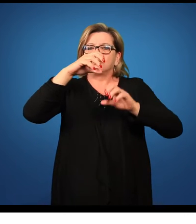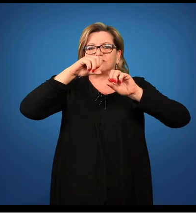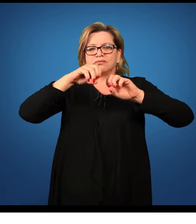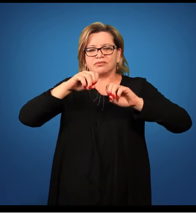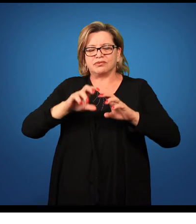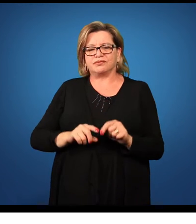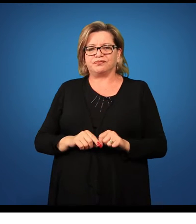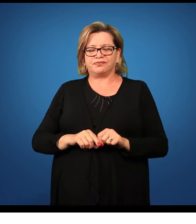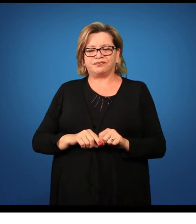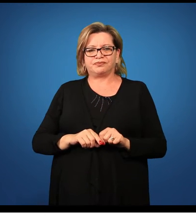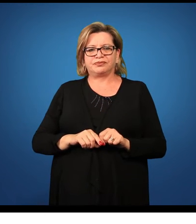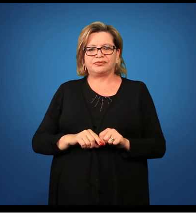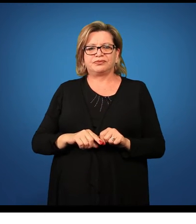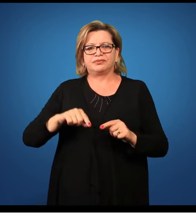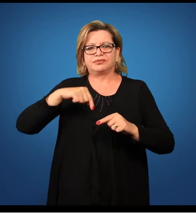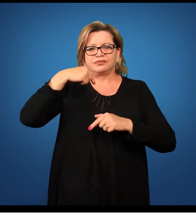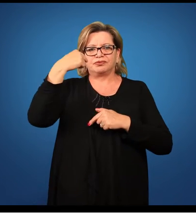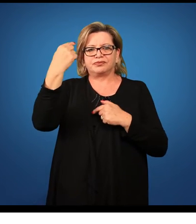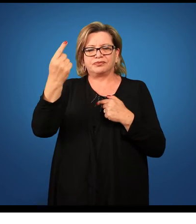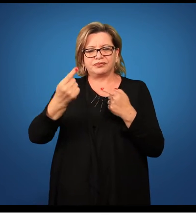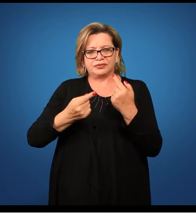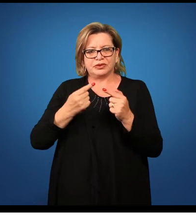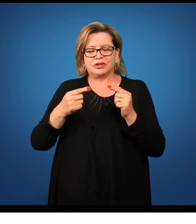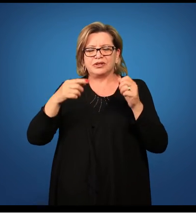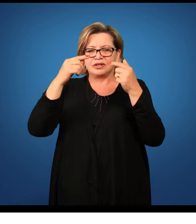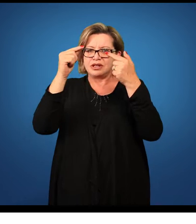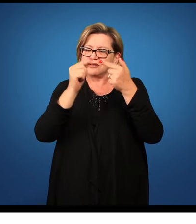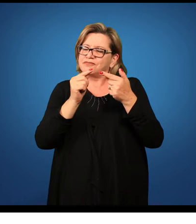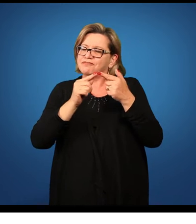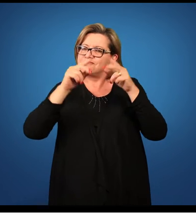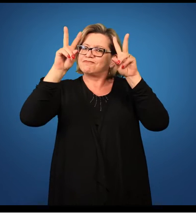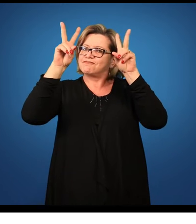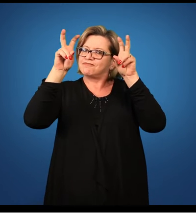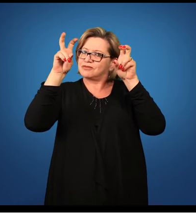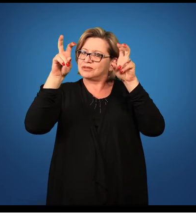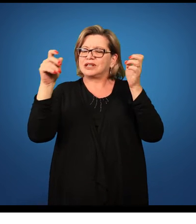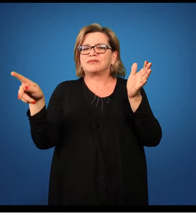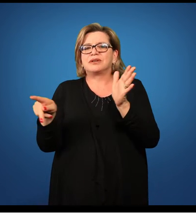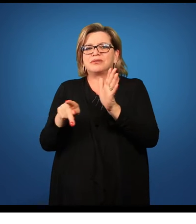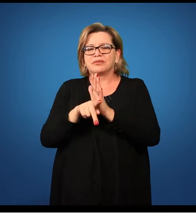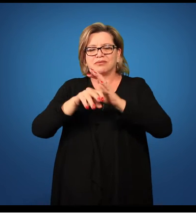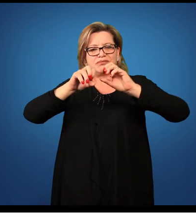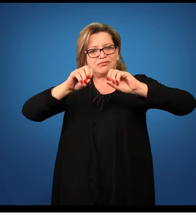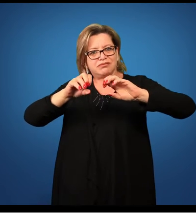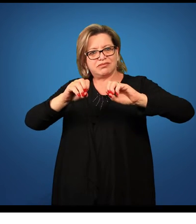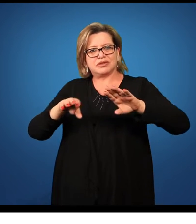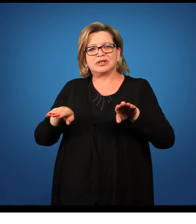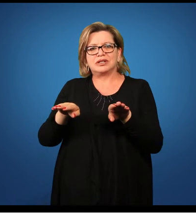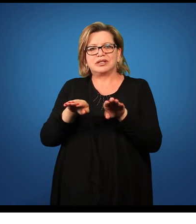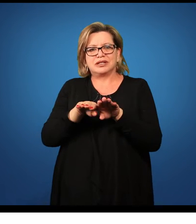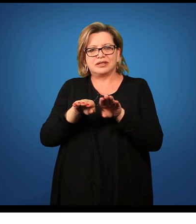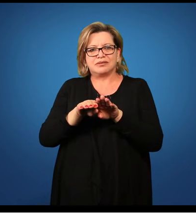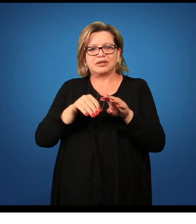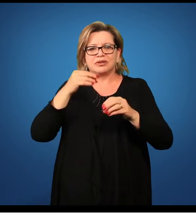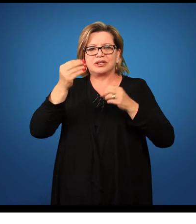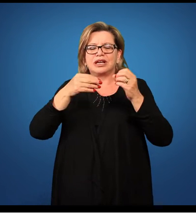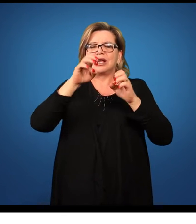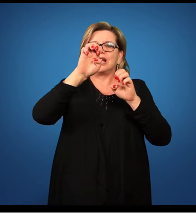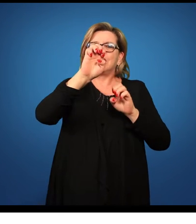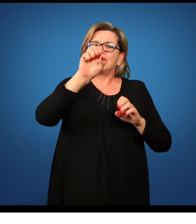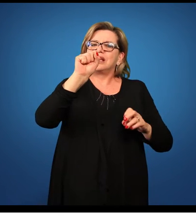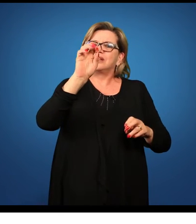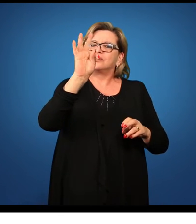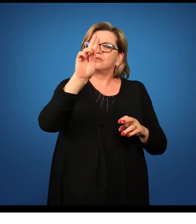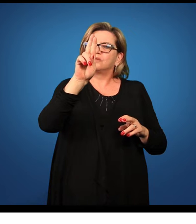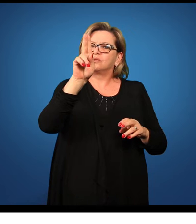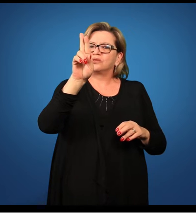Daí vocês vão colocar o tema da aula e o conteúdo estruturante que pertence a esse